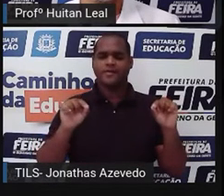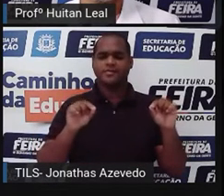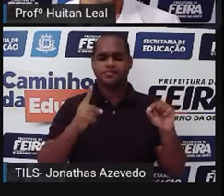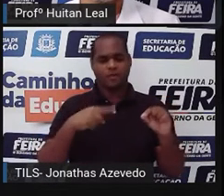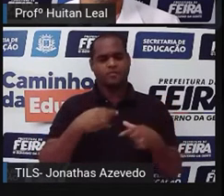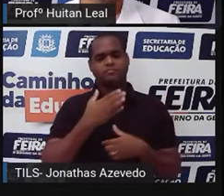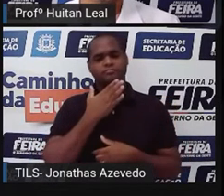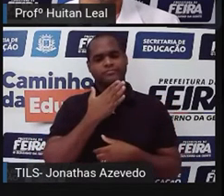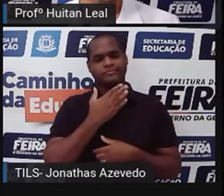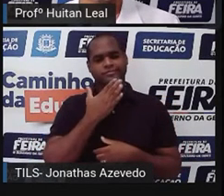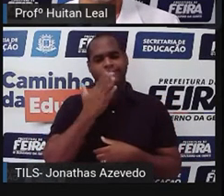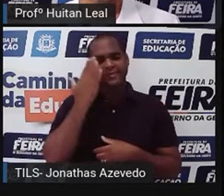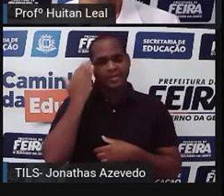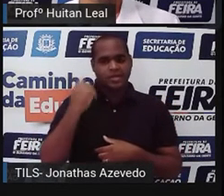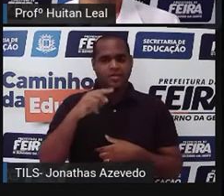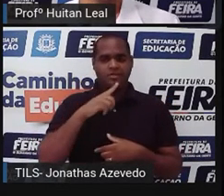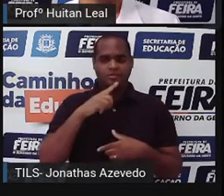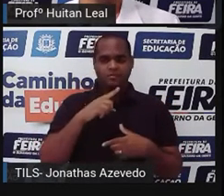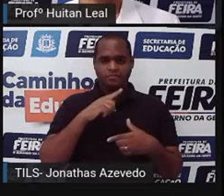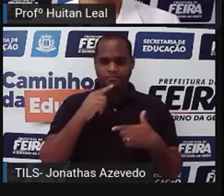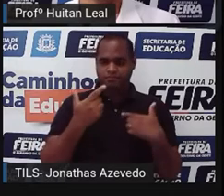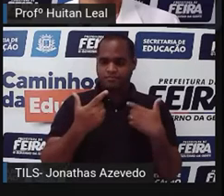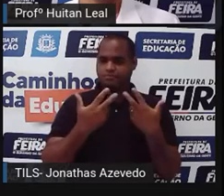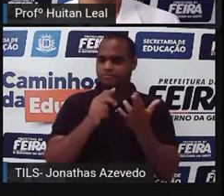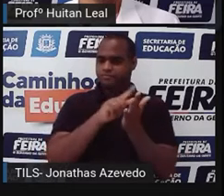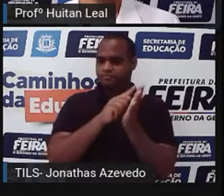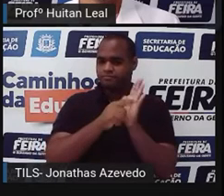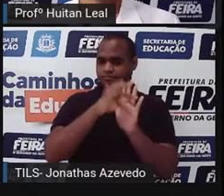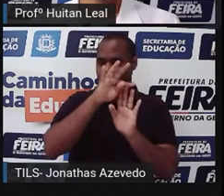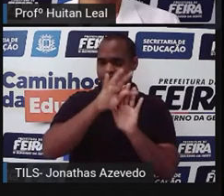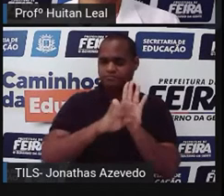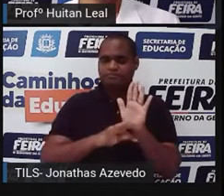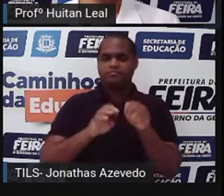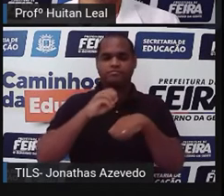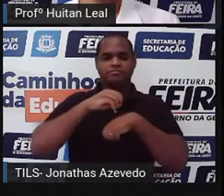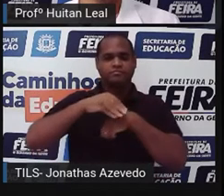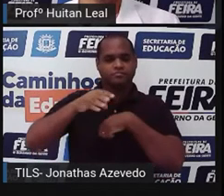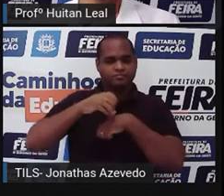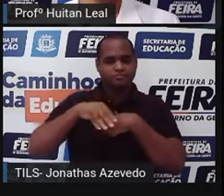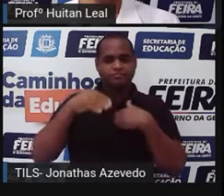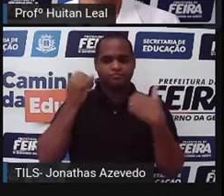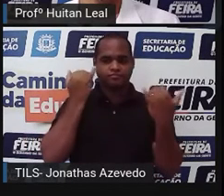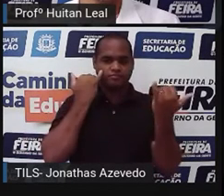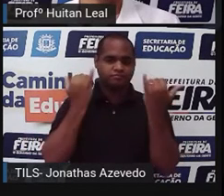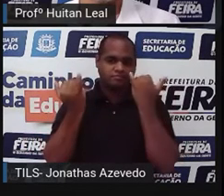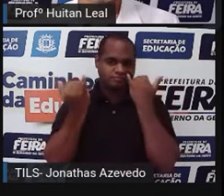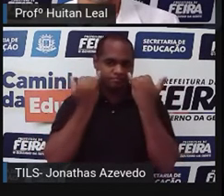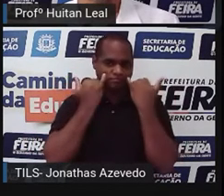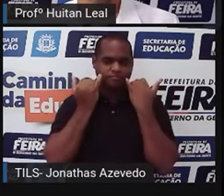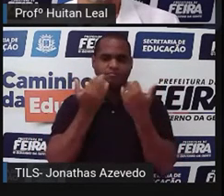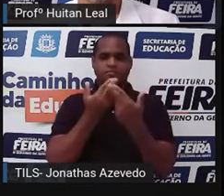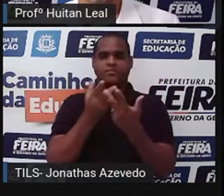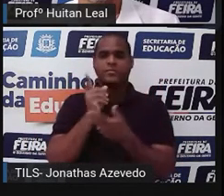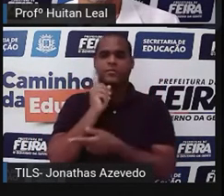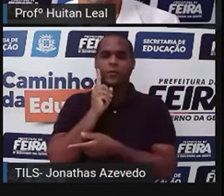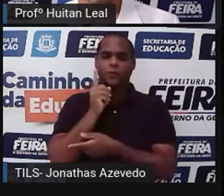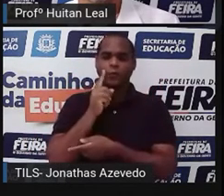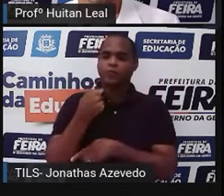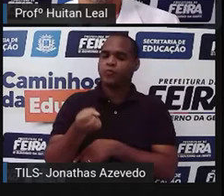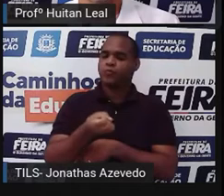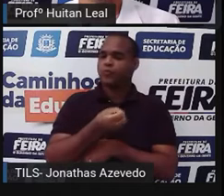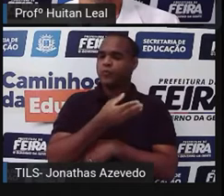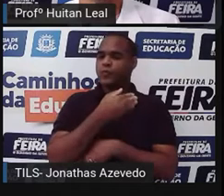notícia é um gênero textual que nos traz informações que devem ser informações atuais, novas,